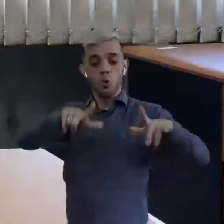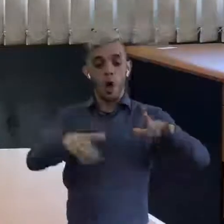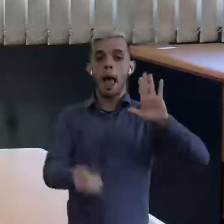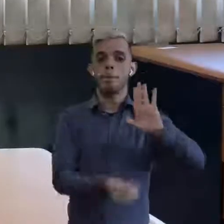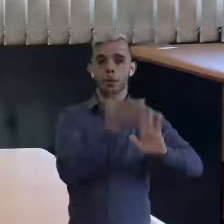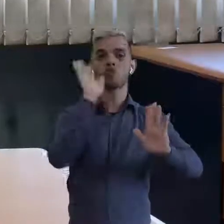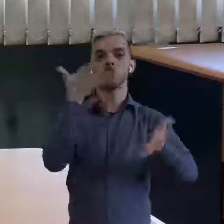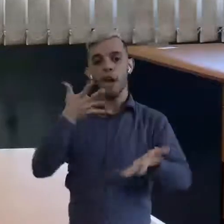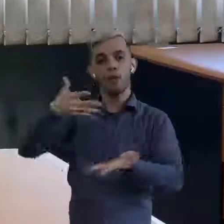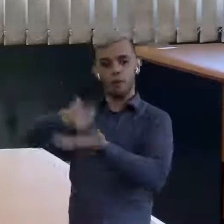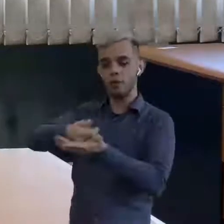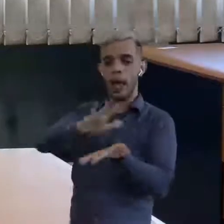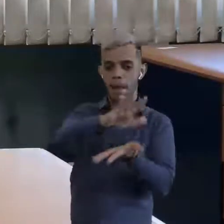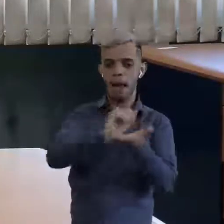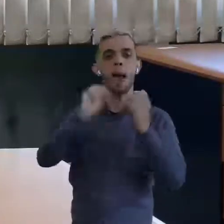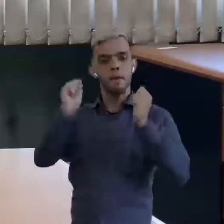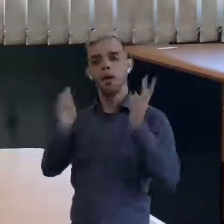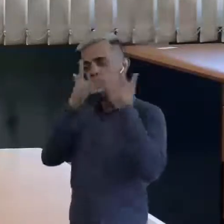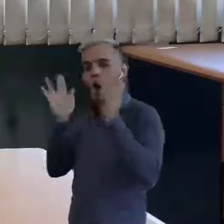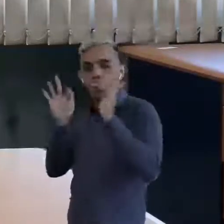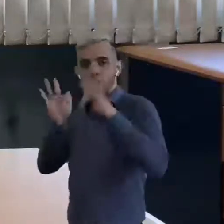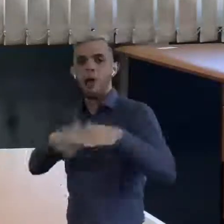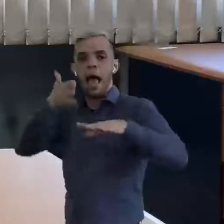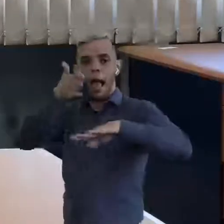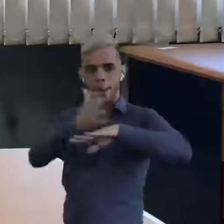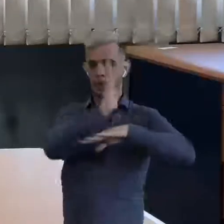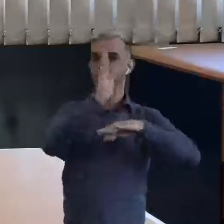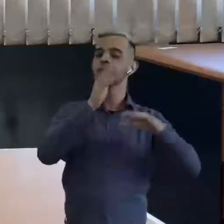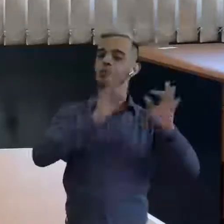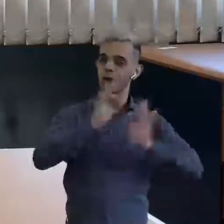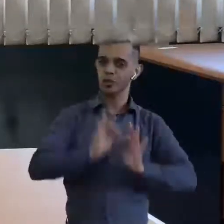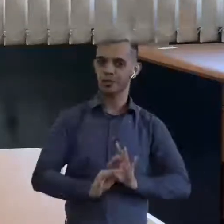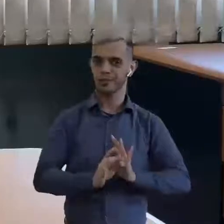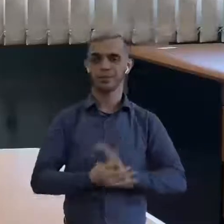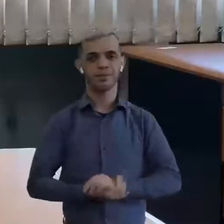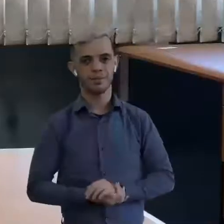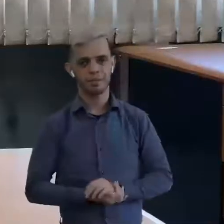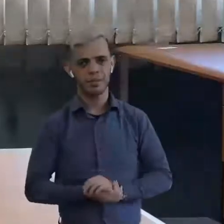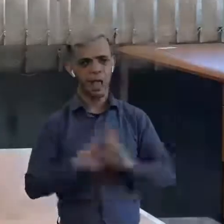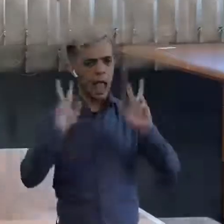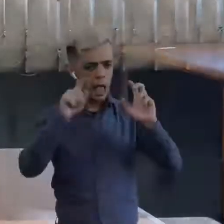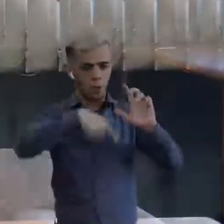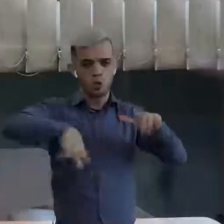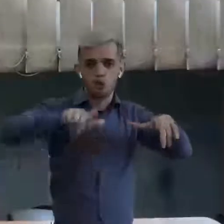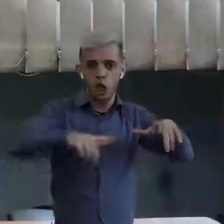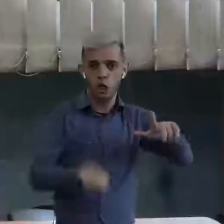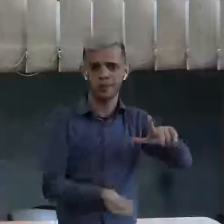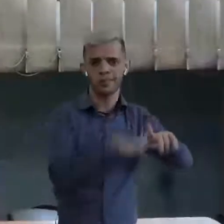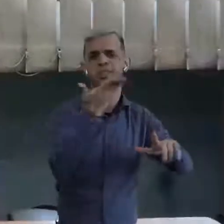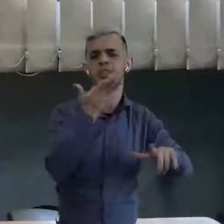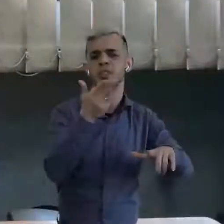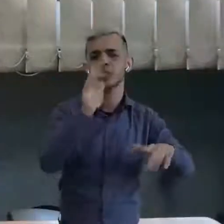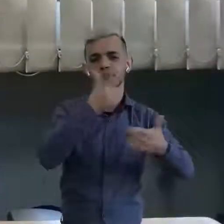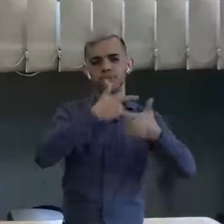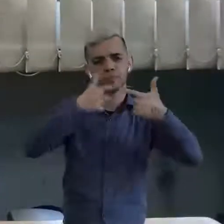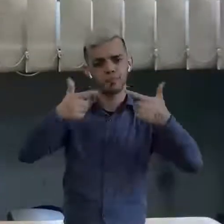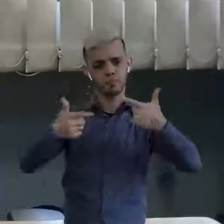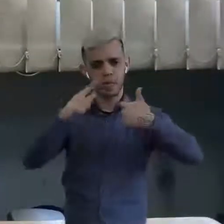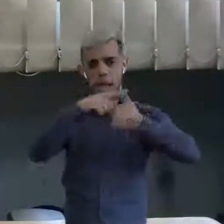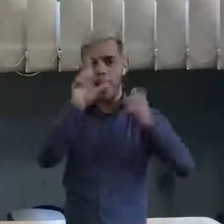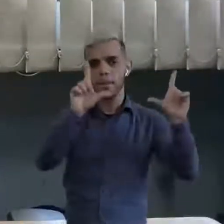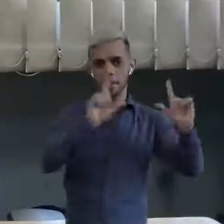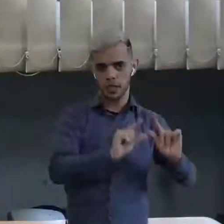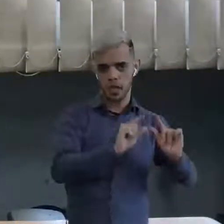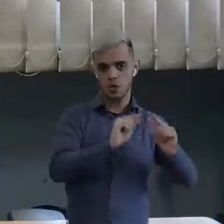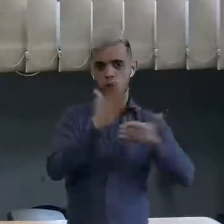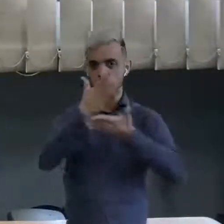certo, o solo criado foi adquirido, pode finalizar, aprovar e licenciar o projeto. O solo criado, ele